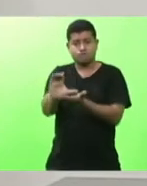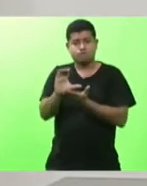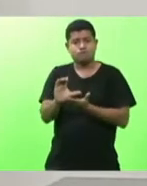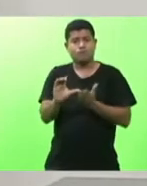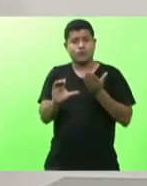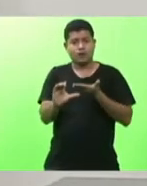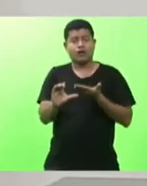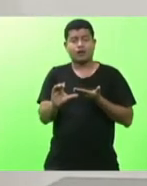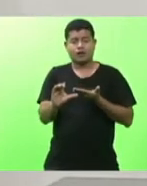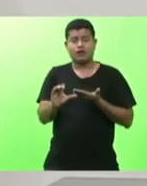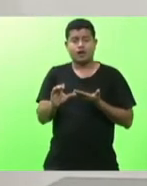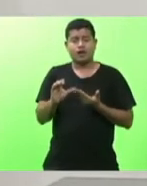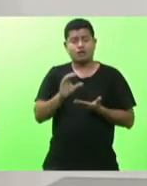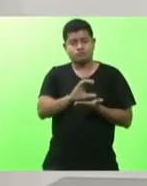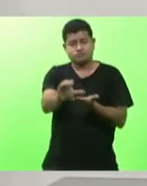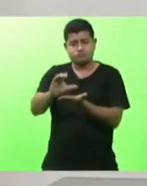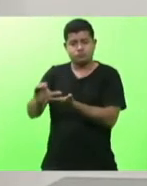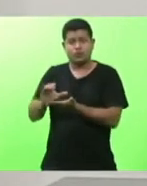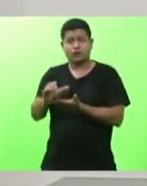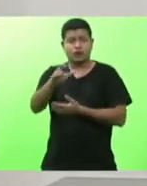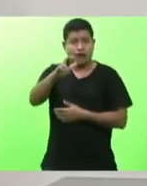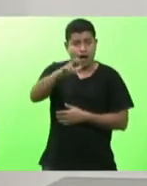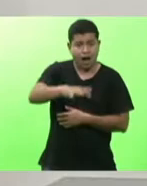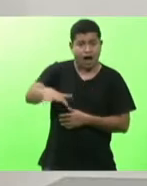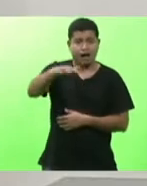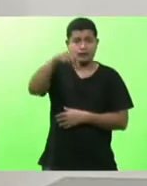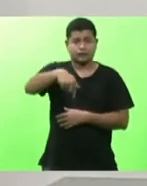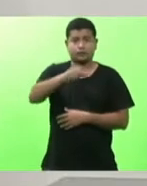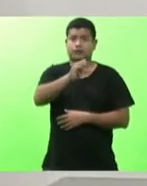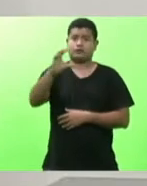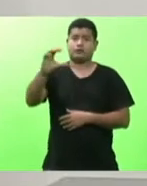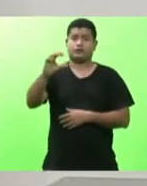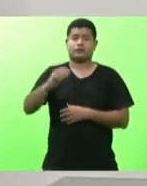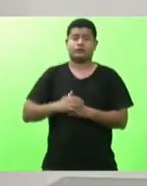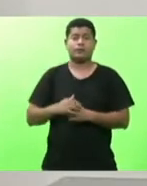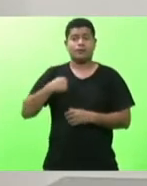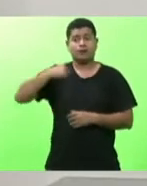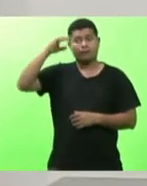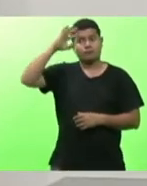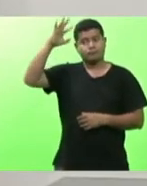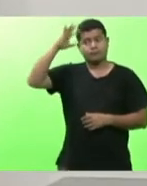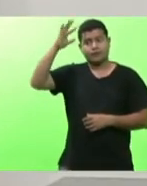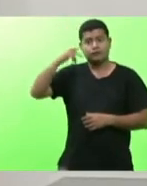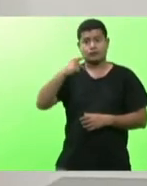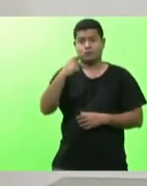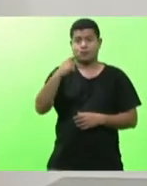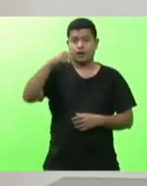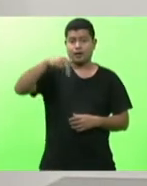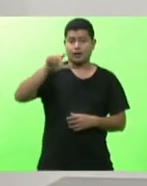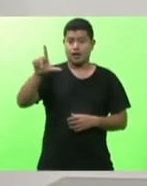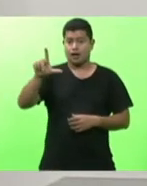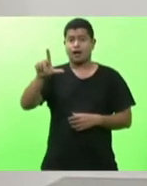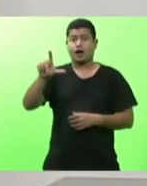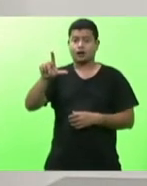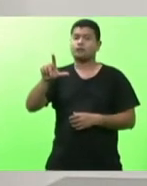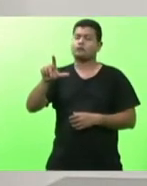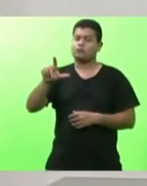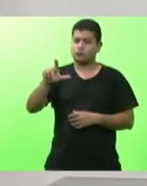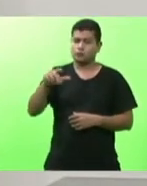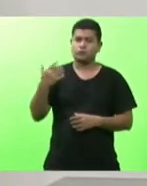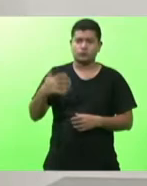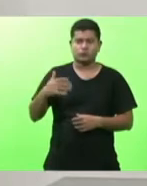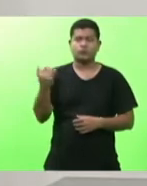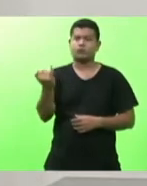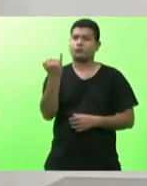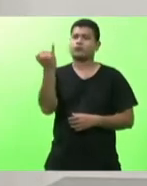próximos anos no Estado de Santa Catarina. Eu penso que o PNL ele vai ter um horizonte muito importante para a gente porque